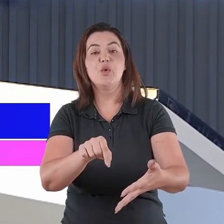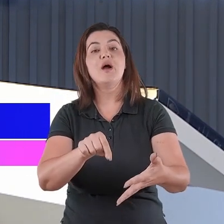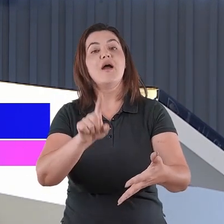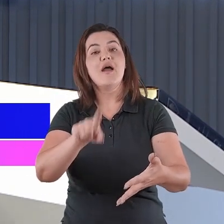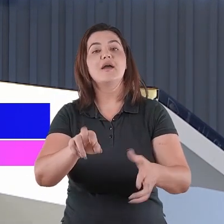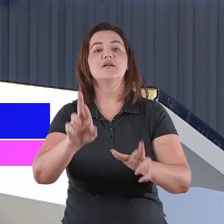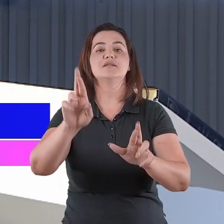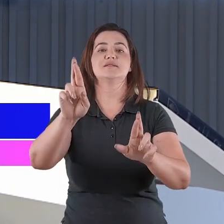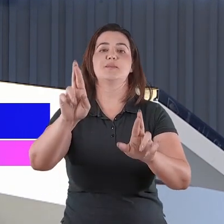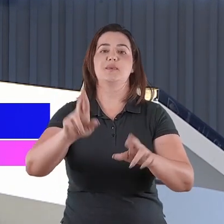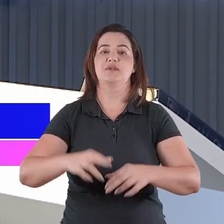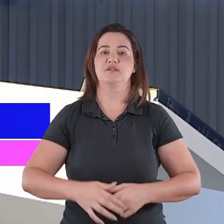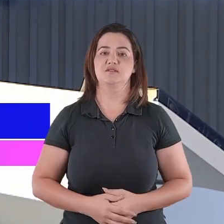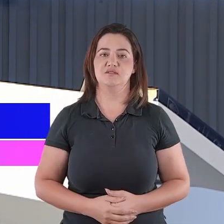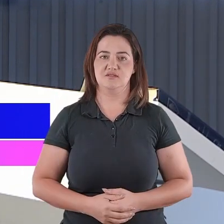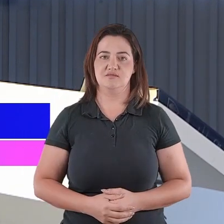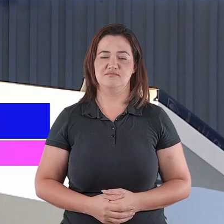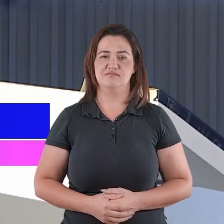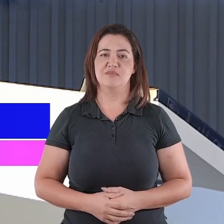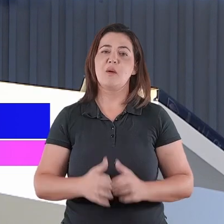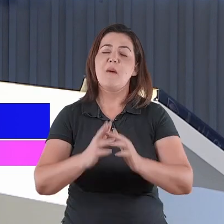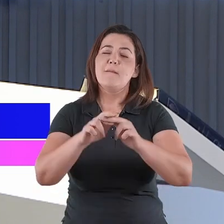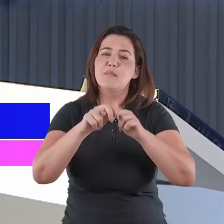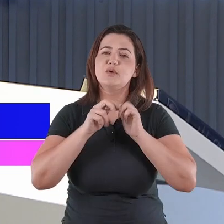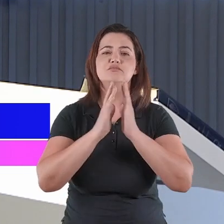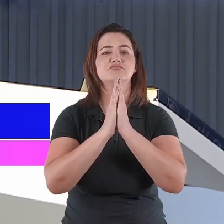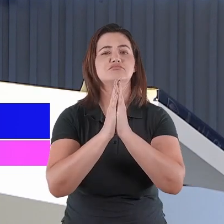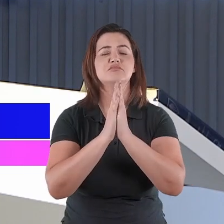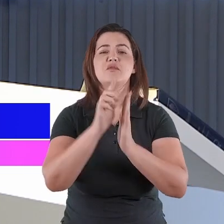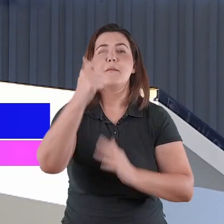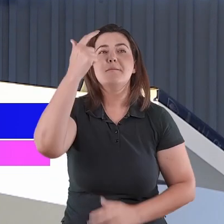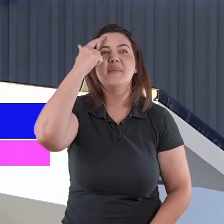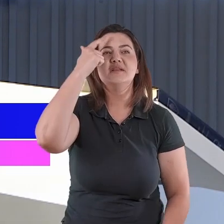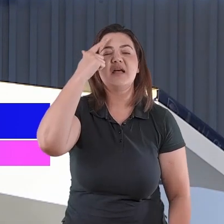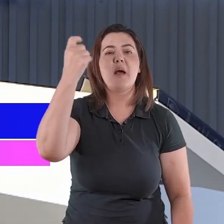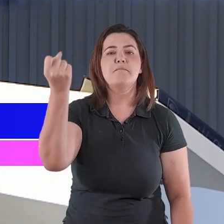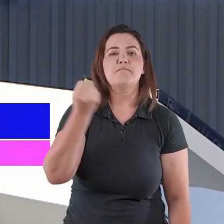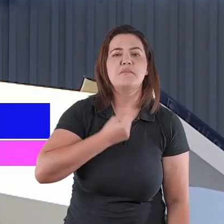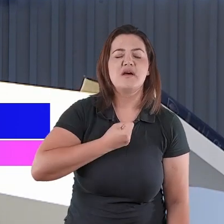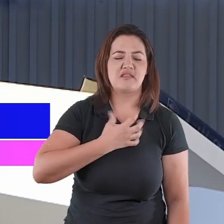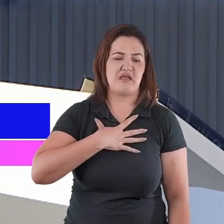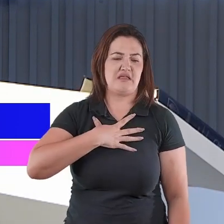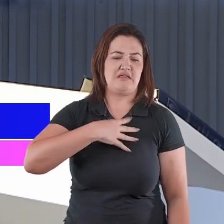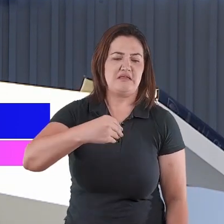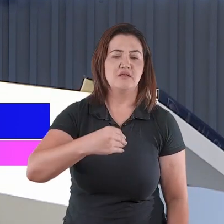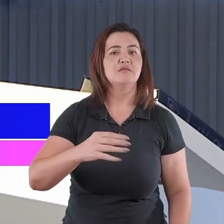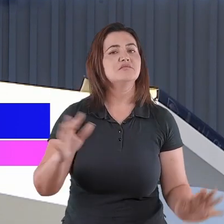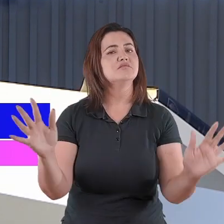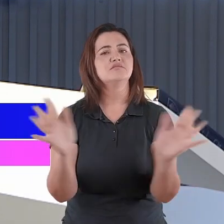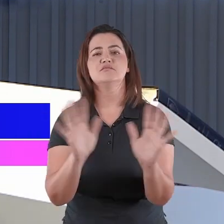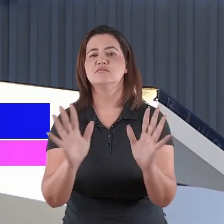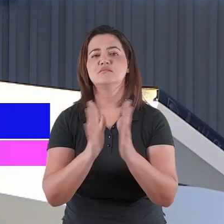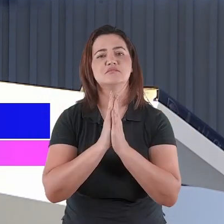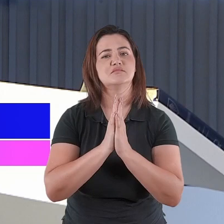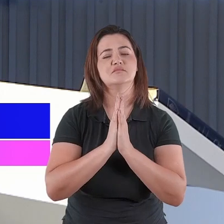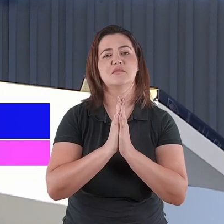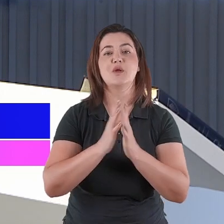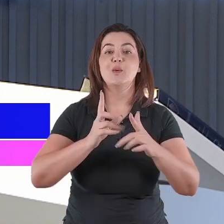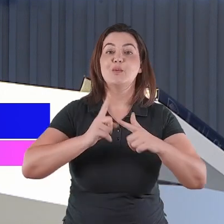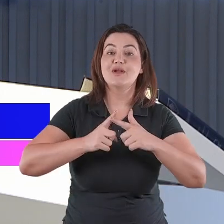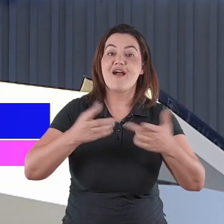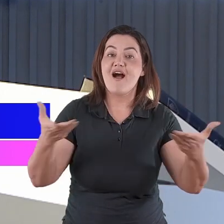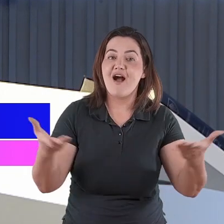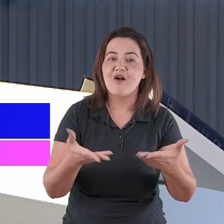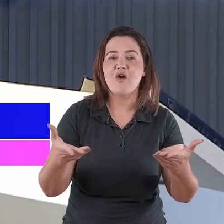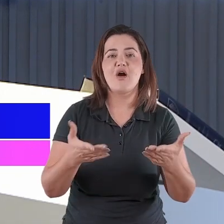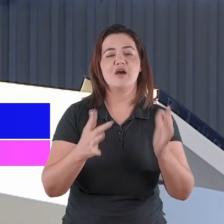pense em fazer nada contra a sua vida. Não pense nesse momento em qualquer loucura porque é agora que